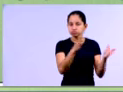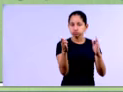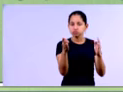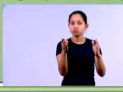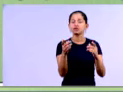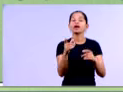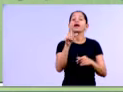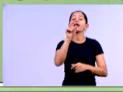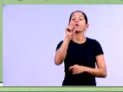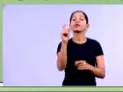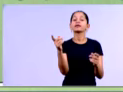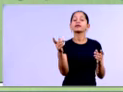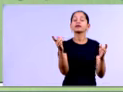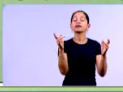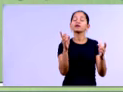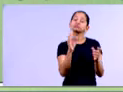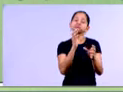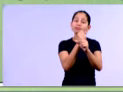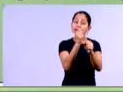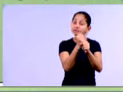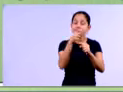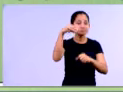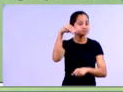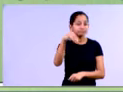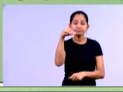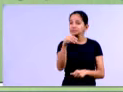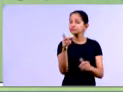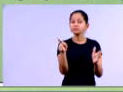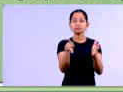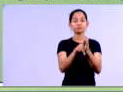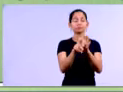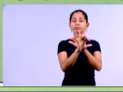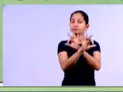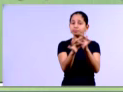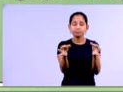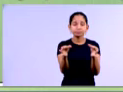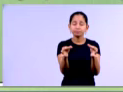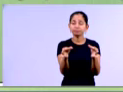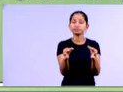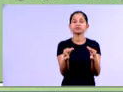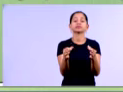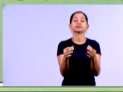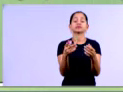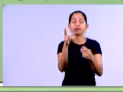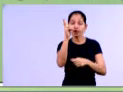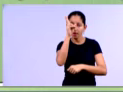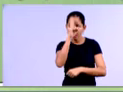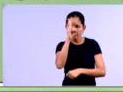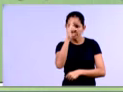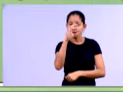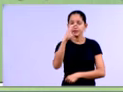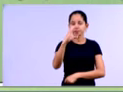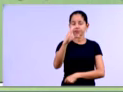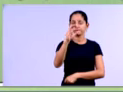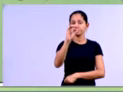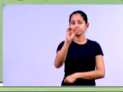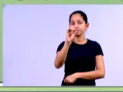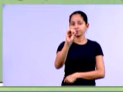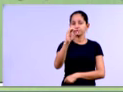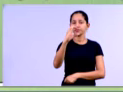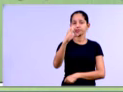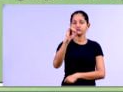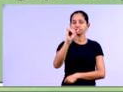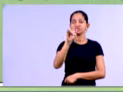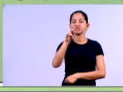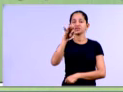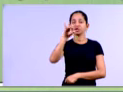relação matemática, É o quociente de uma fração, né, vocês devem lembrar que quociente é o resultado de uma